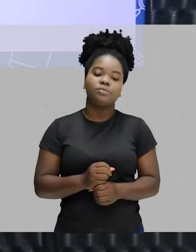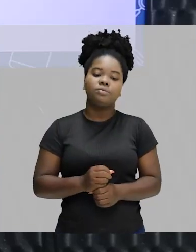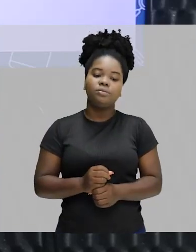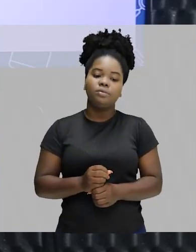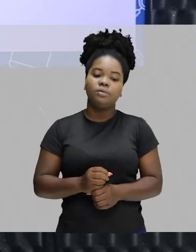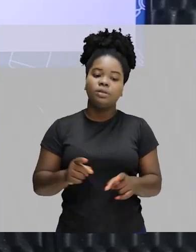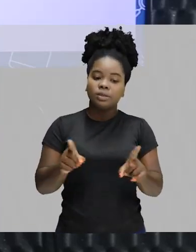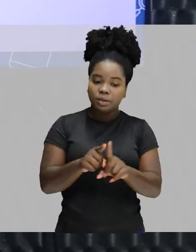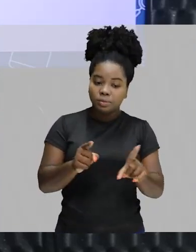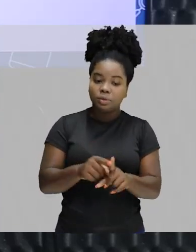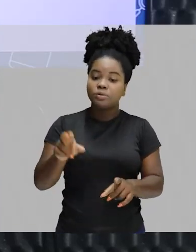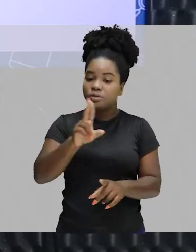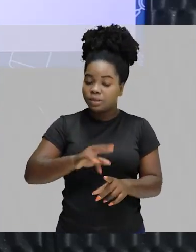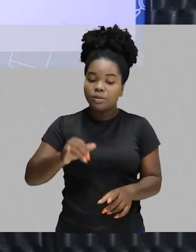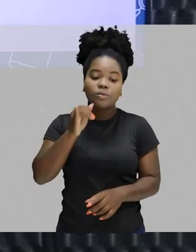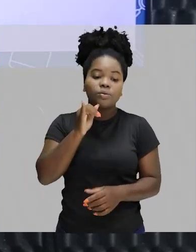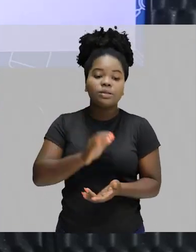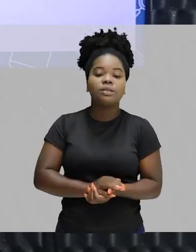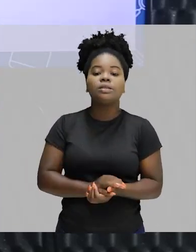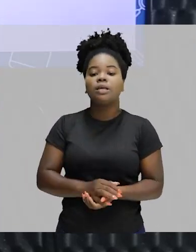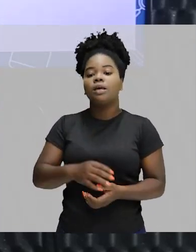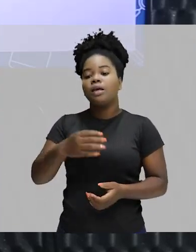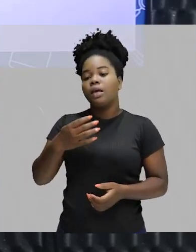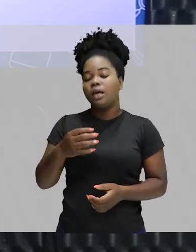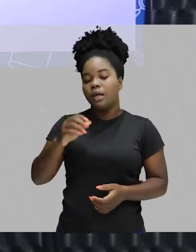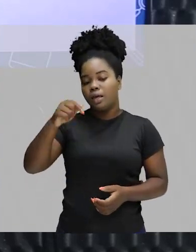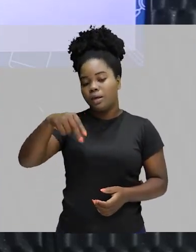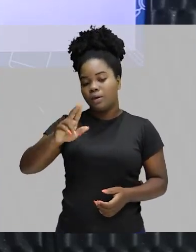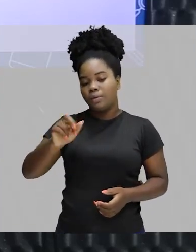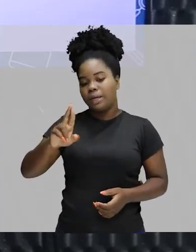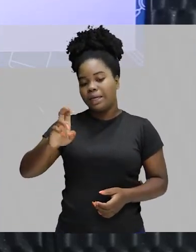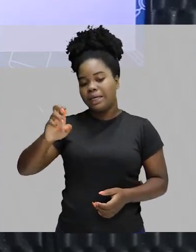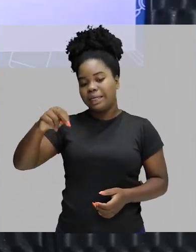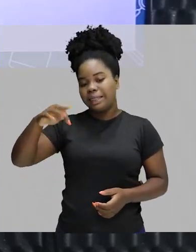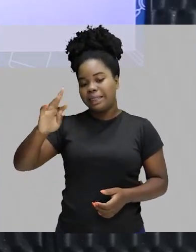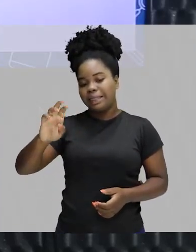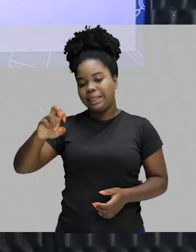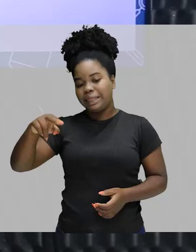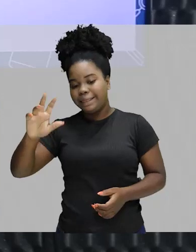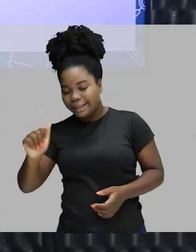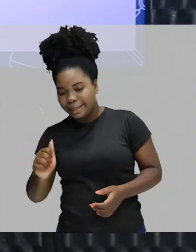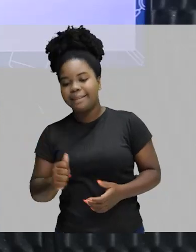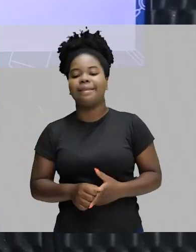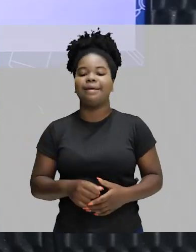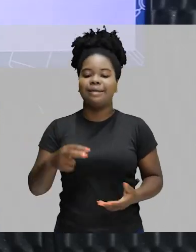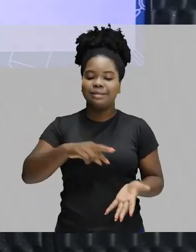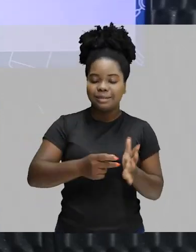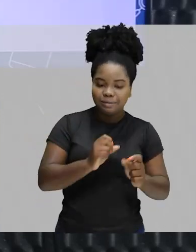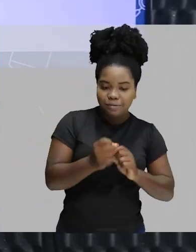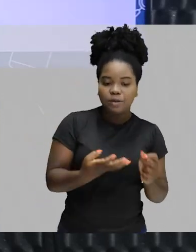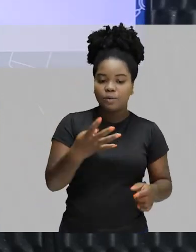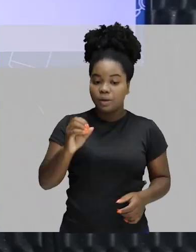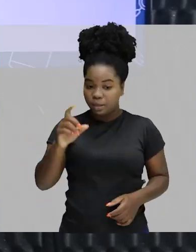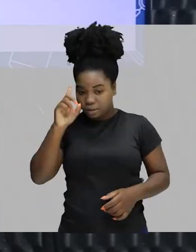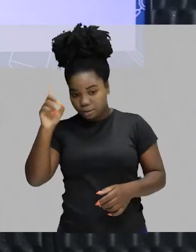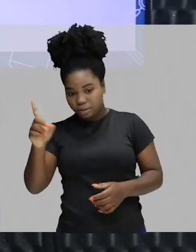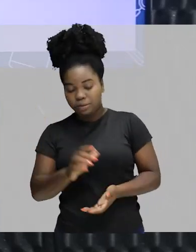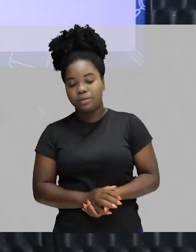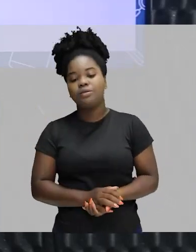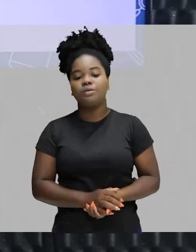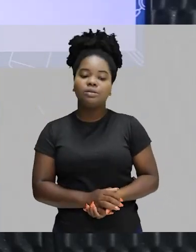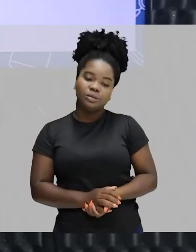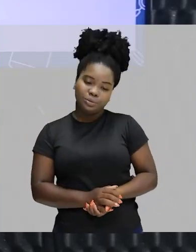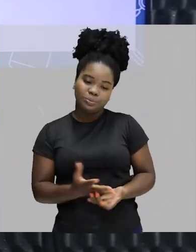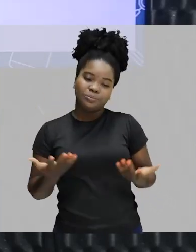da quarentena, que está relacionada a 40 dias. Mas aí as pessoas até extrapolam o sentido dessa palavra. Ah, estamos de